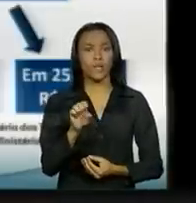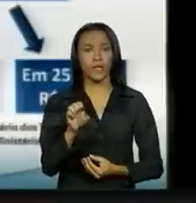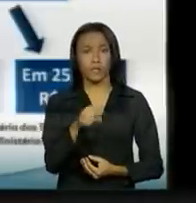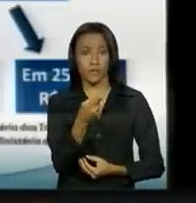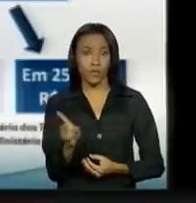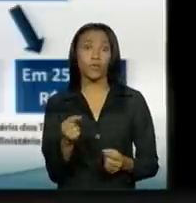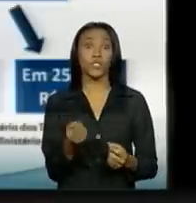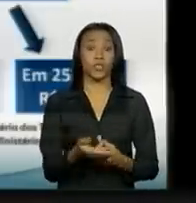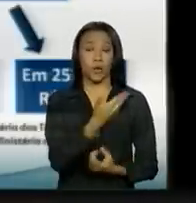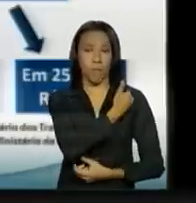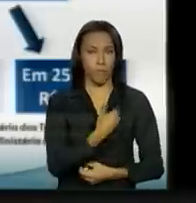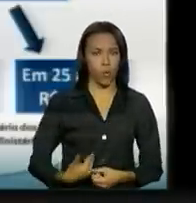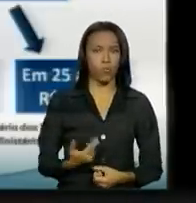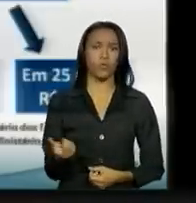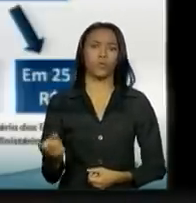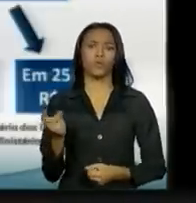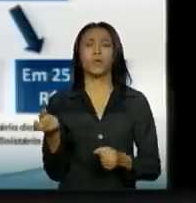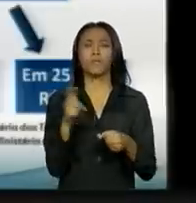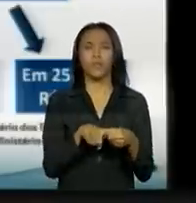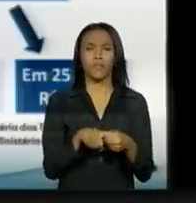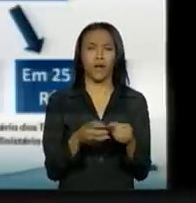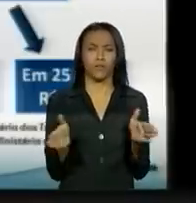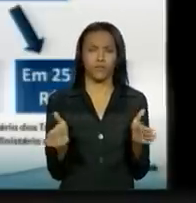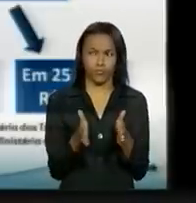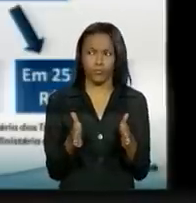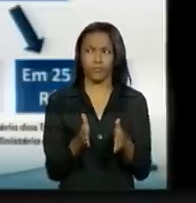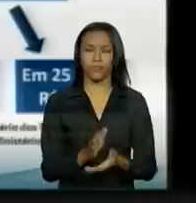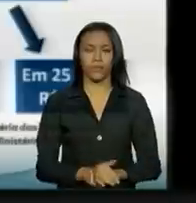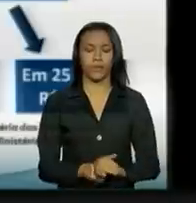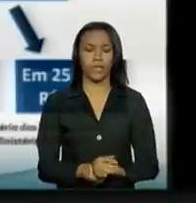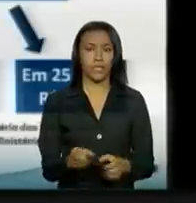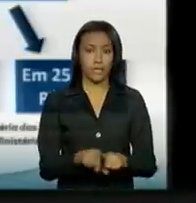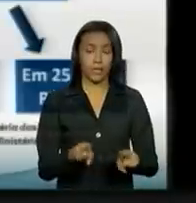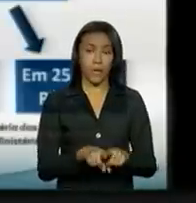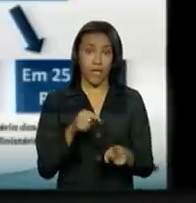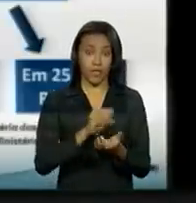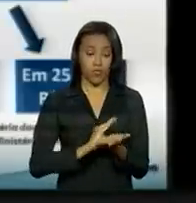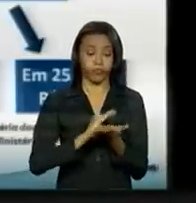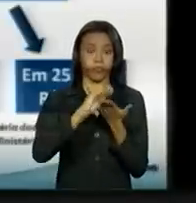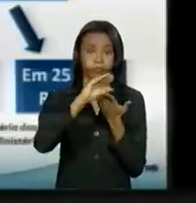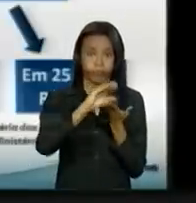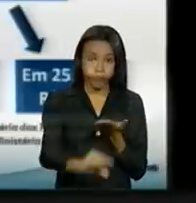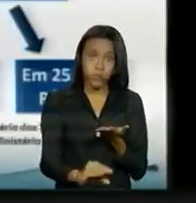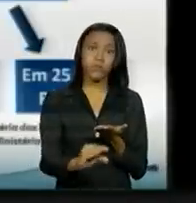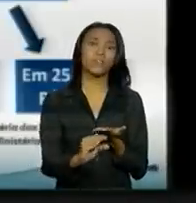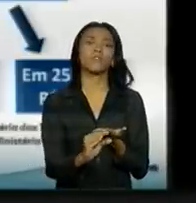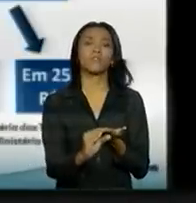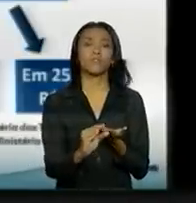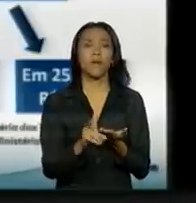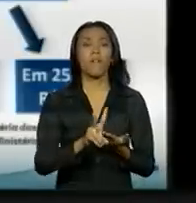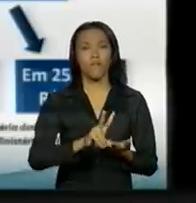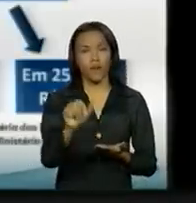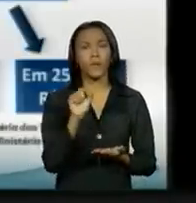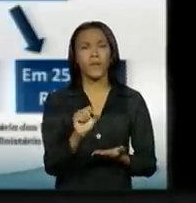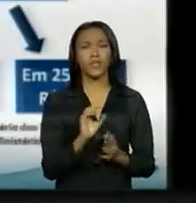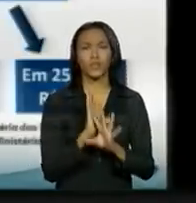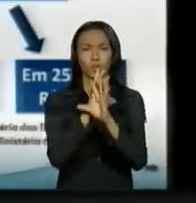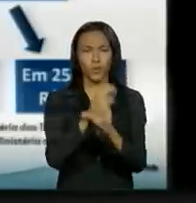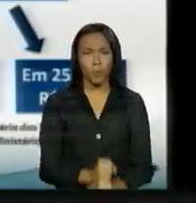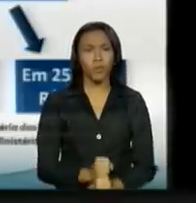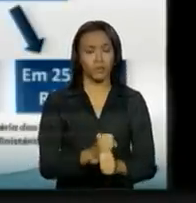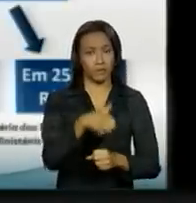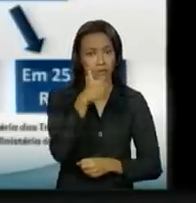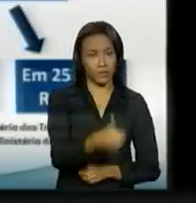-privadas para ferrovias e rodovias. Esses investimentos serão de um total de